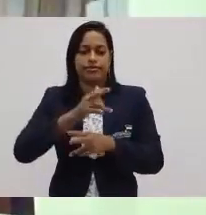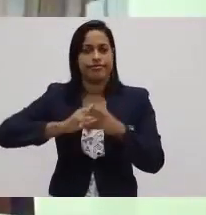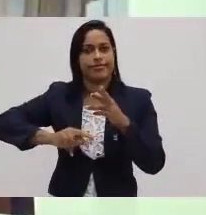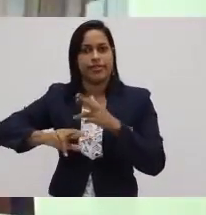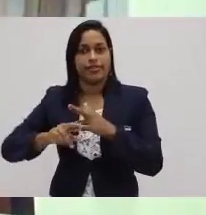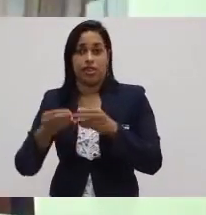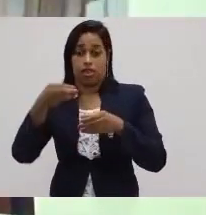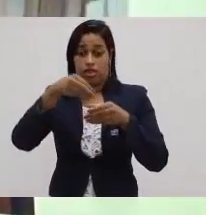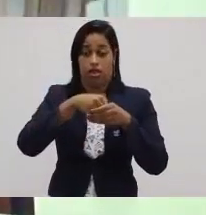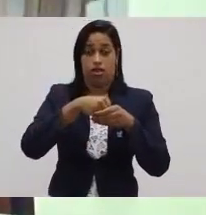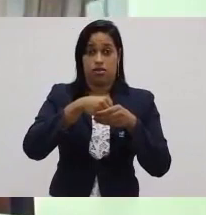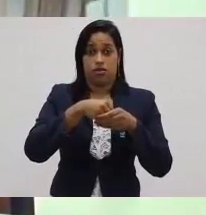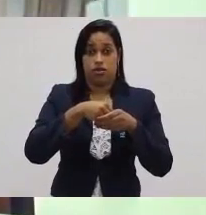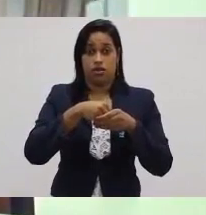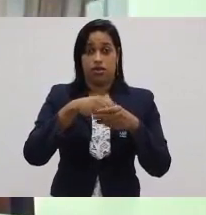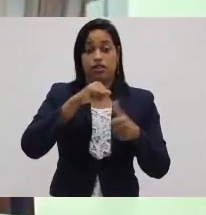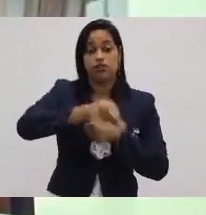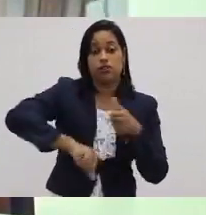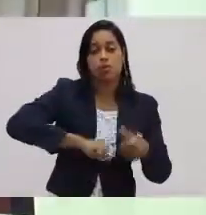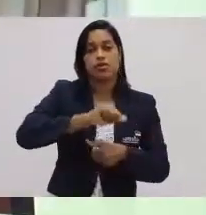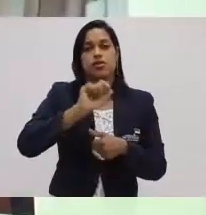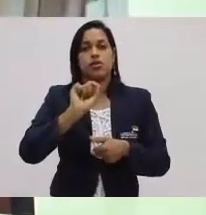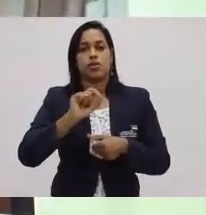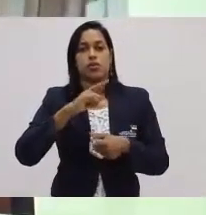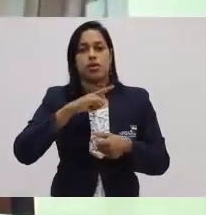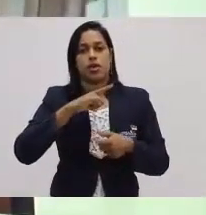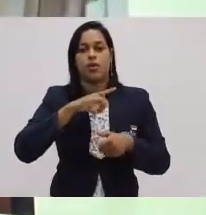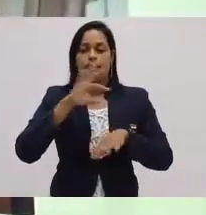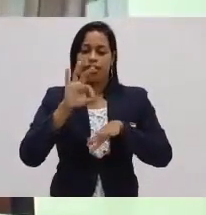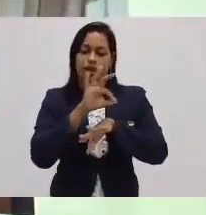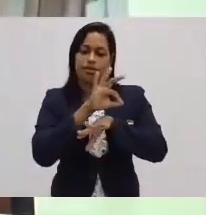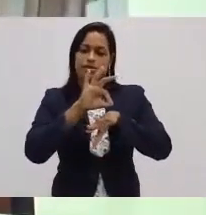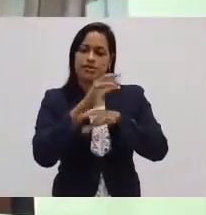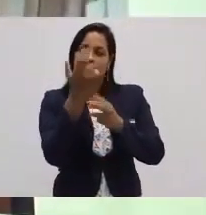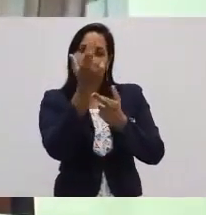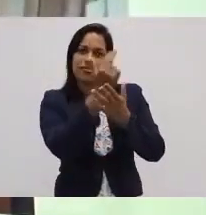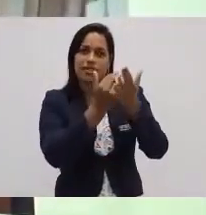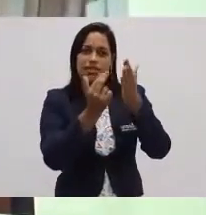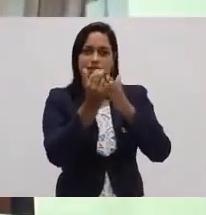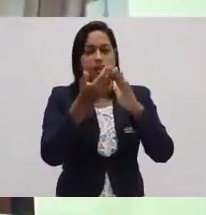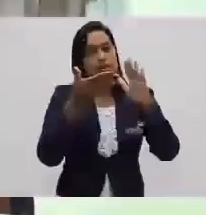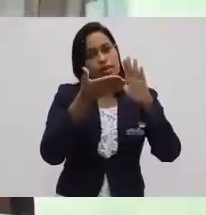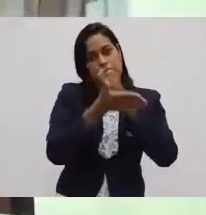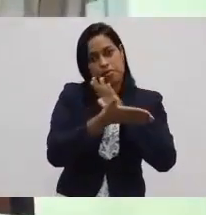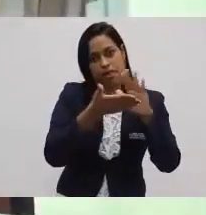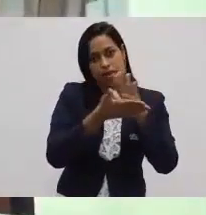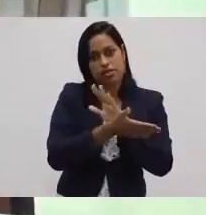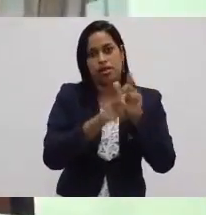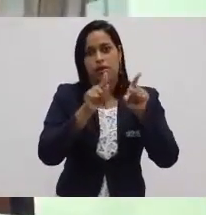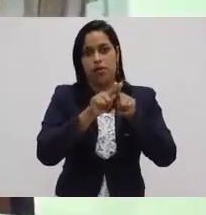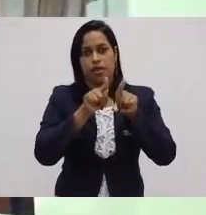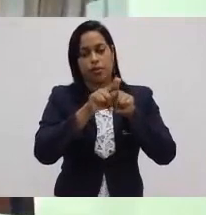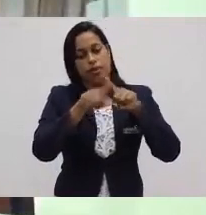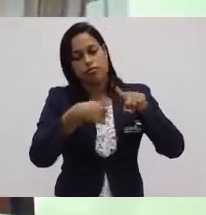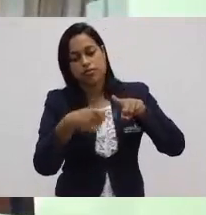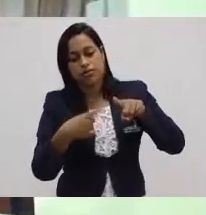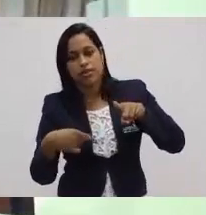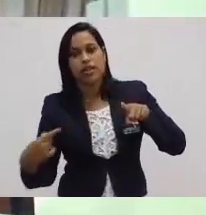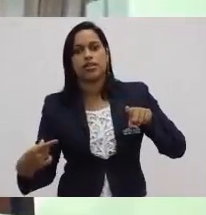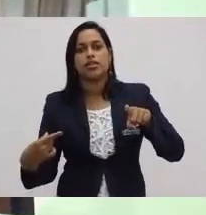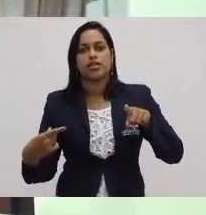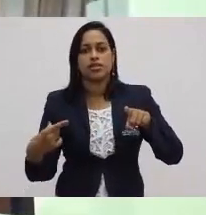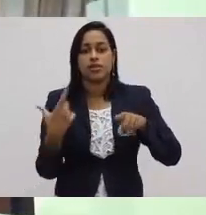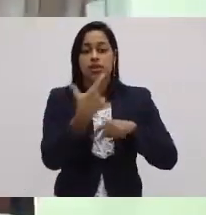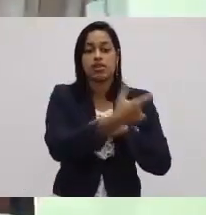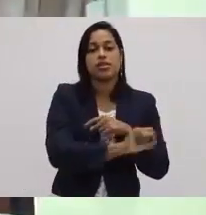processo de transformação, nós teríamos, por exemplo, o processo de design, o processo de impressão e o processo de encadernação. E a